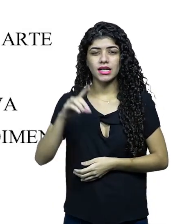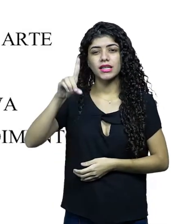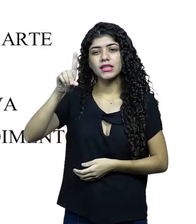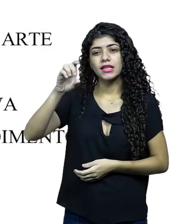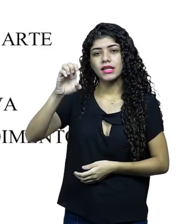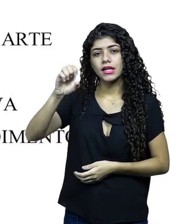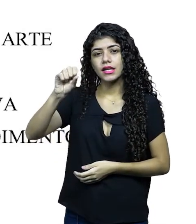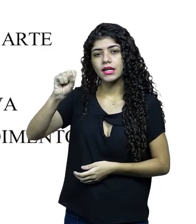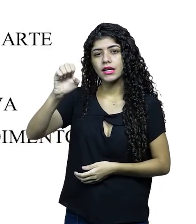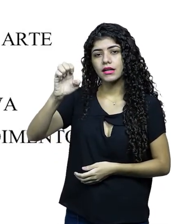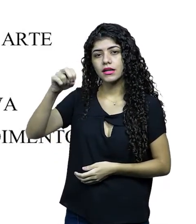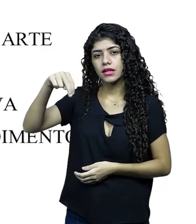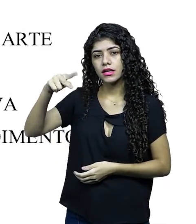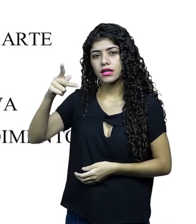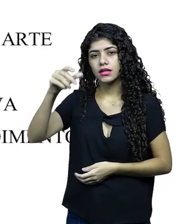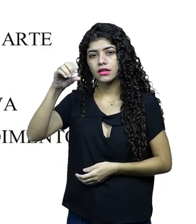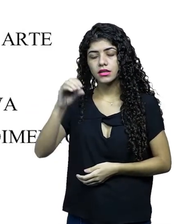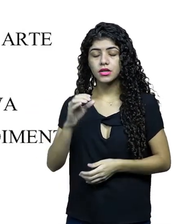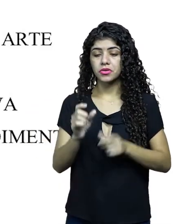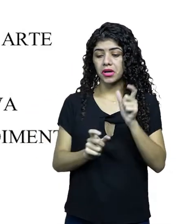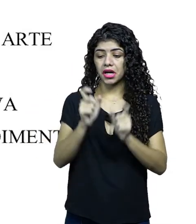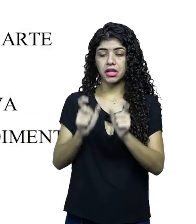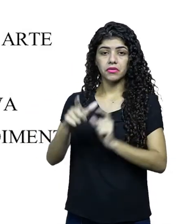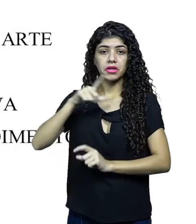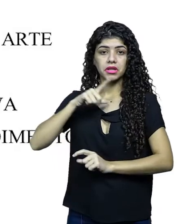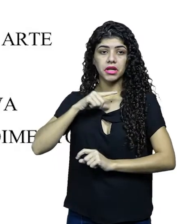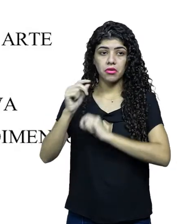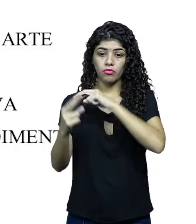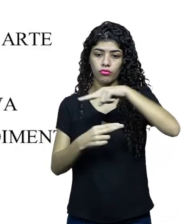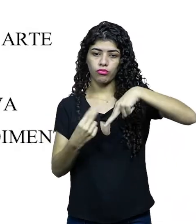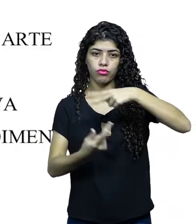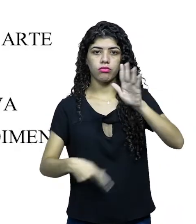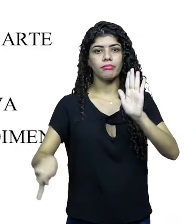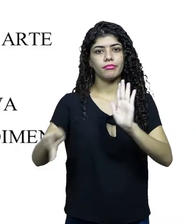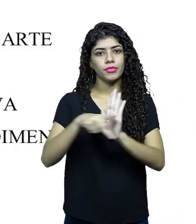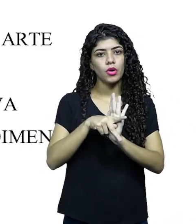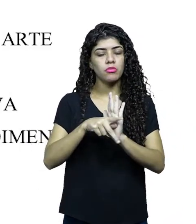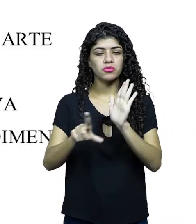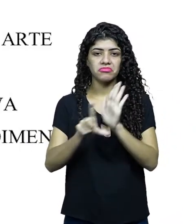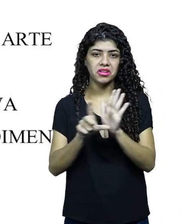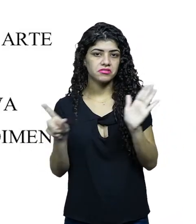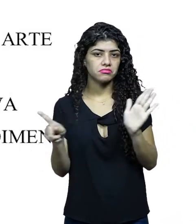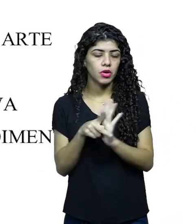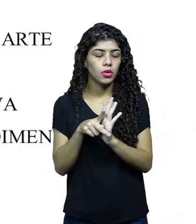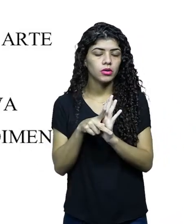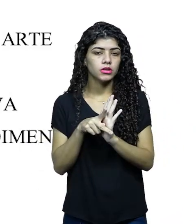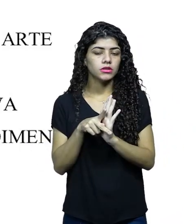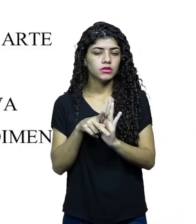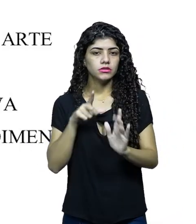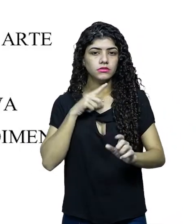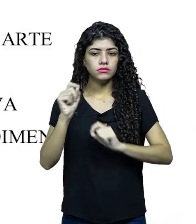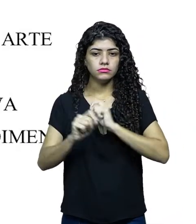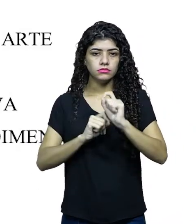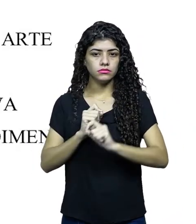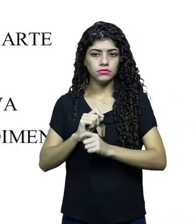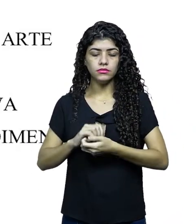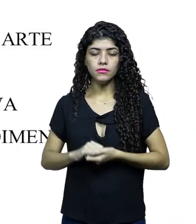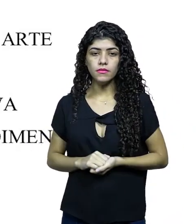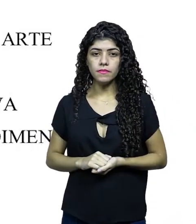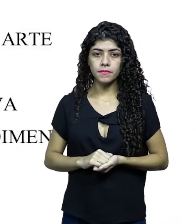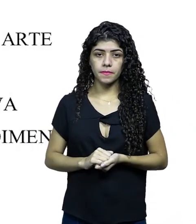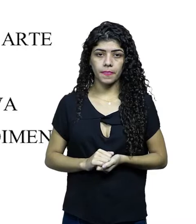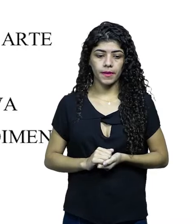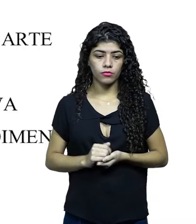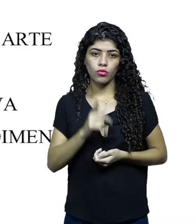certeza, desenhos animados, como a gente fala, desde criança, cada desenho animado tem um universo próprio, com leis próprias. Tem